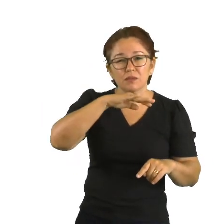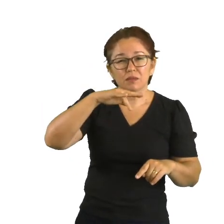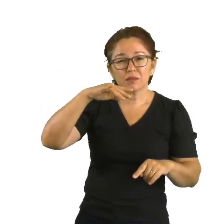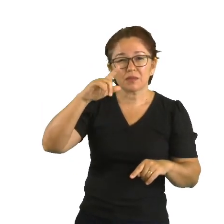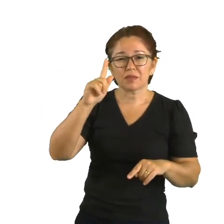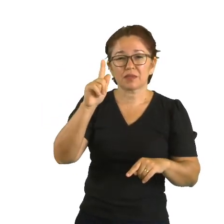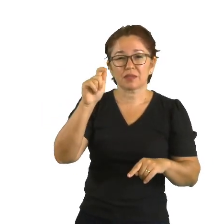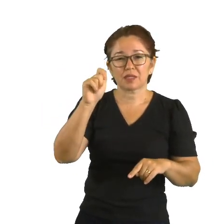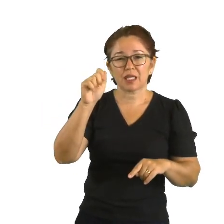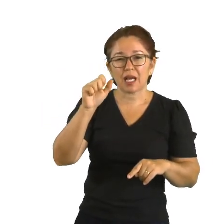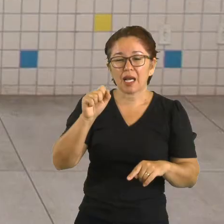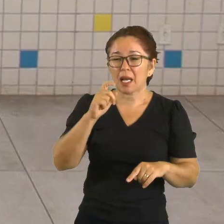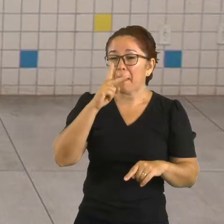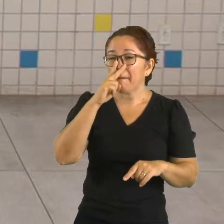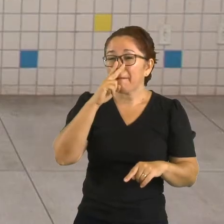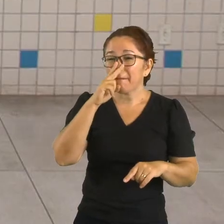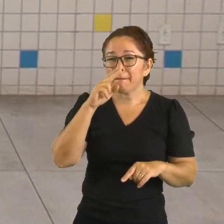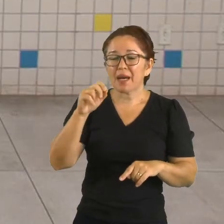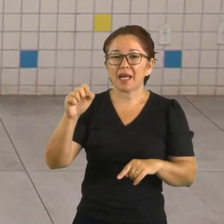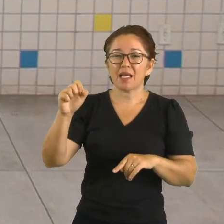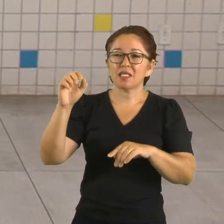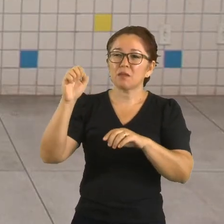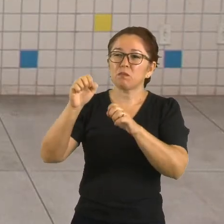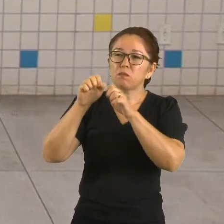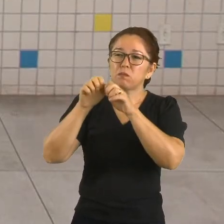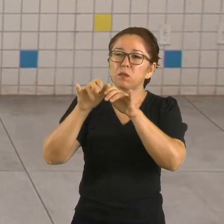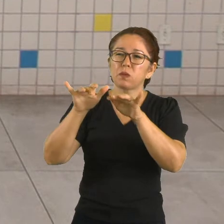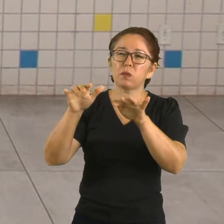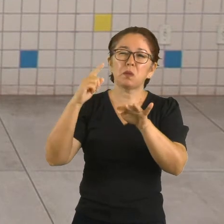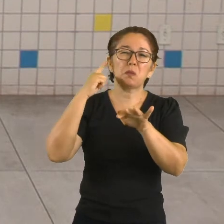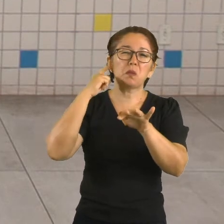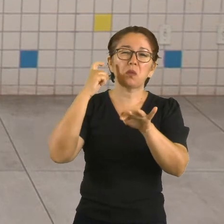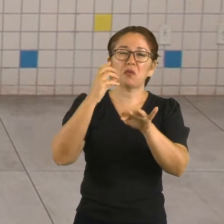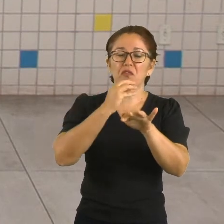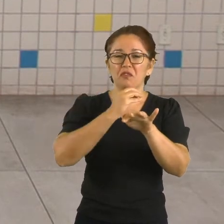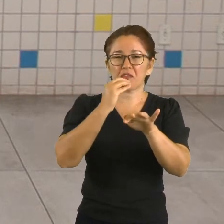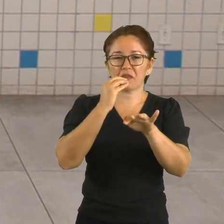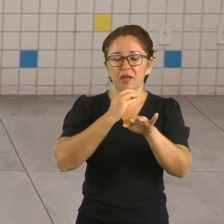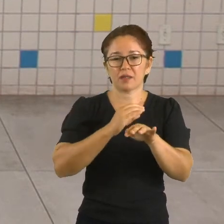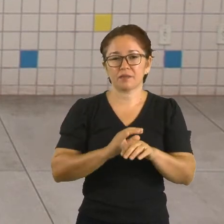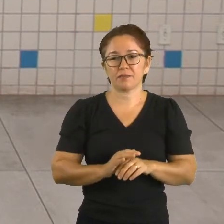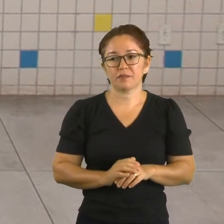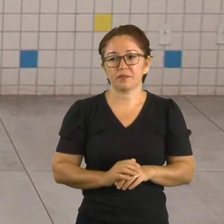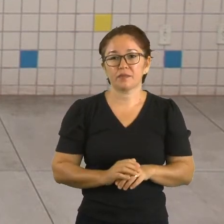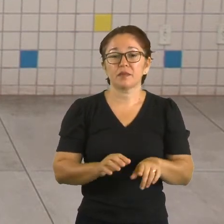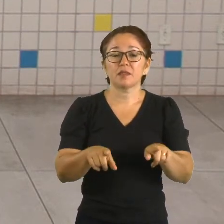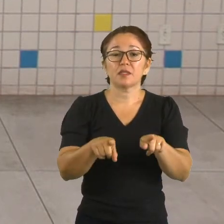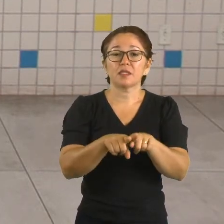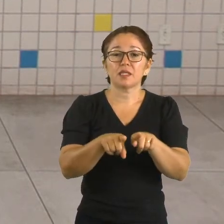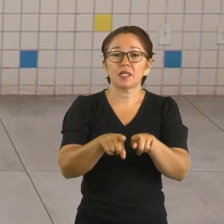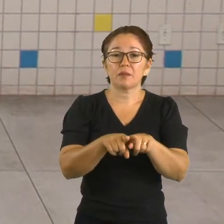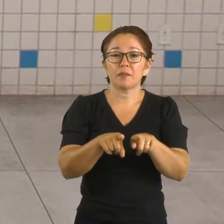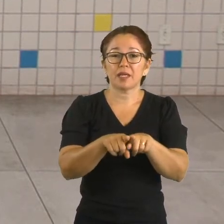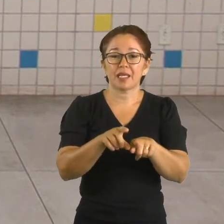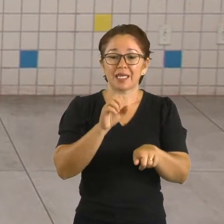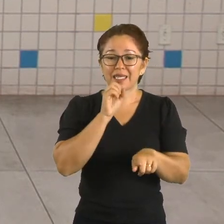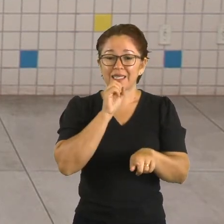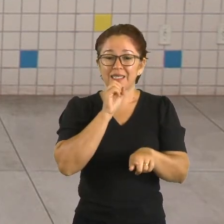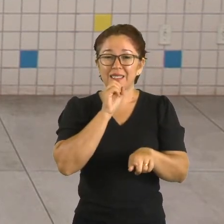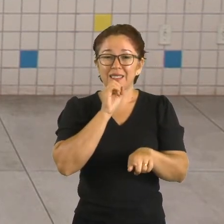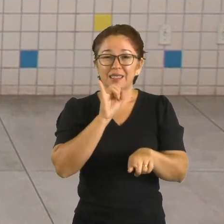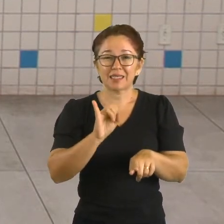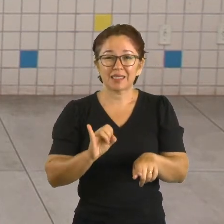a velocidade do som depende também da temperatura do meio que ele vai se propagar. Quanto maior a temperatura, maior será a sua